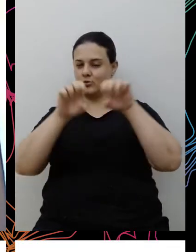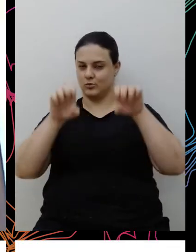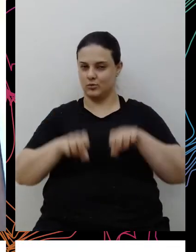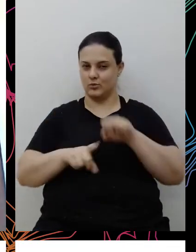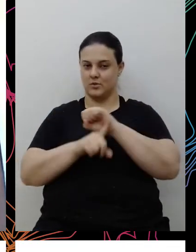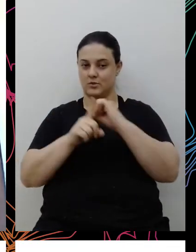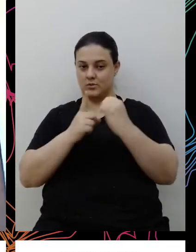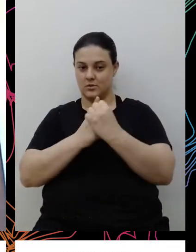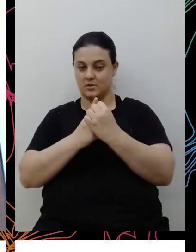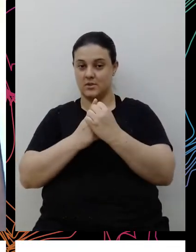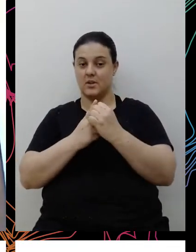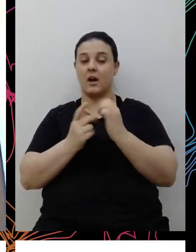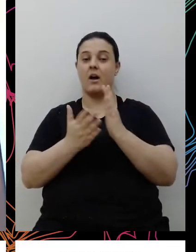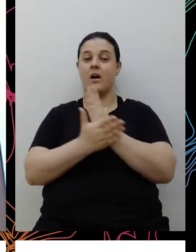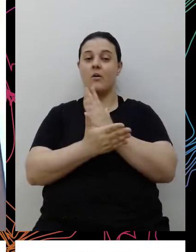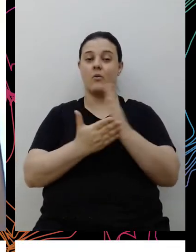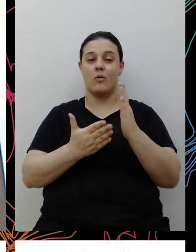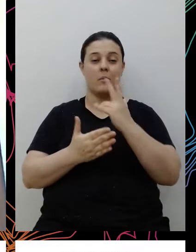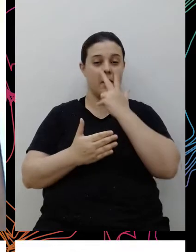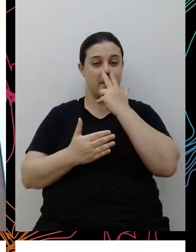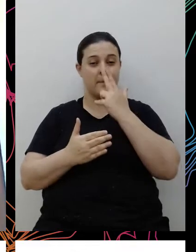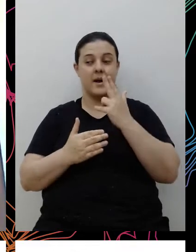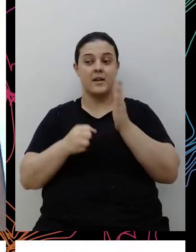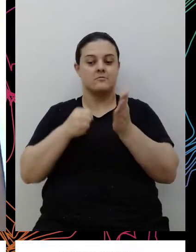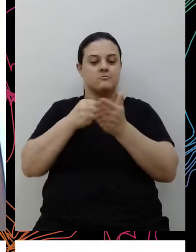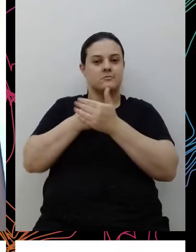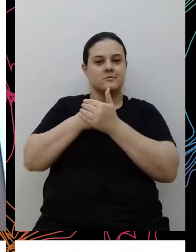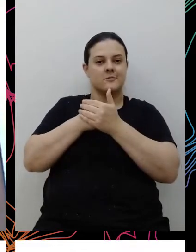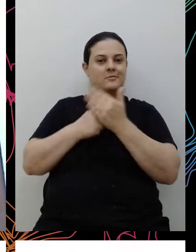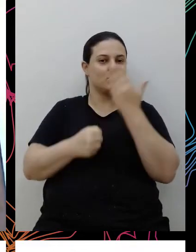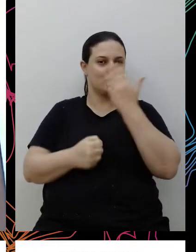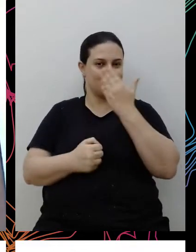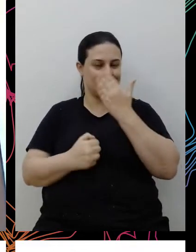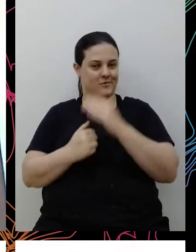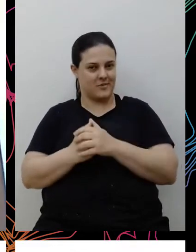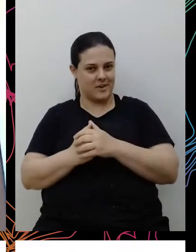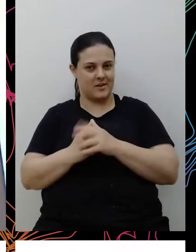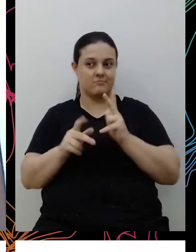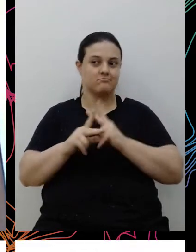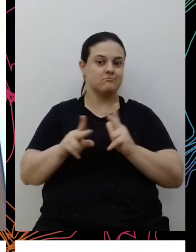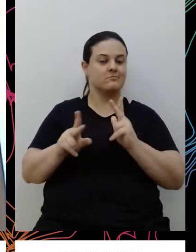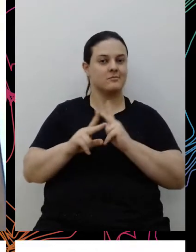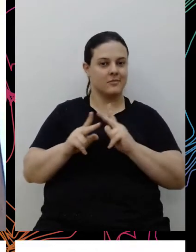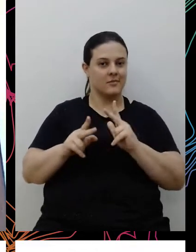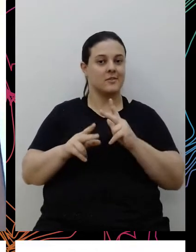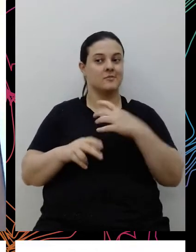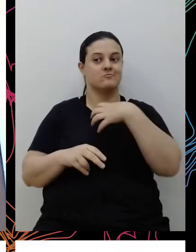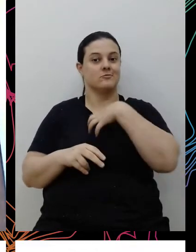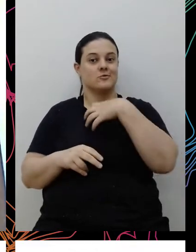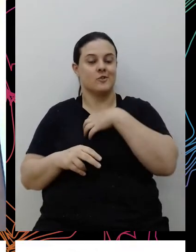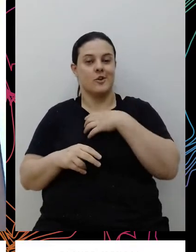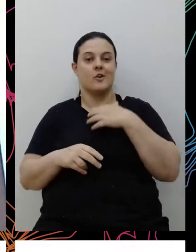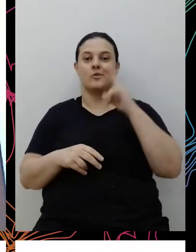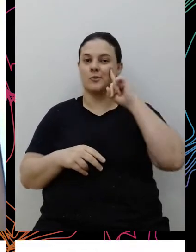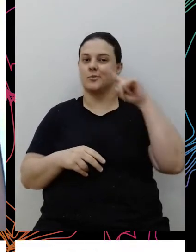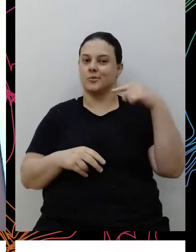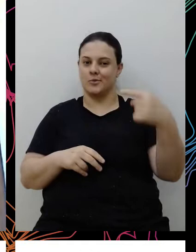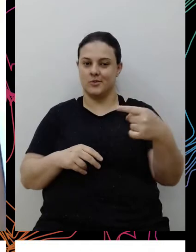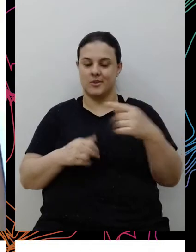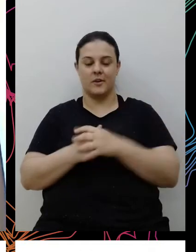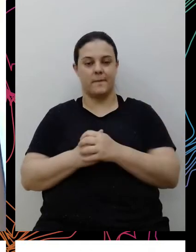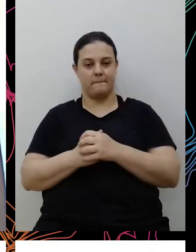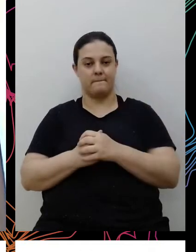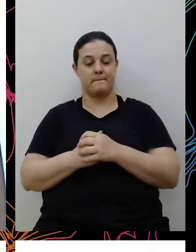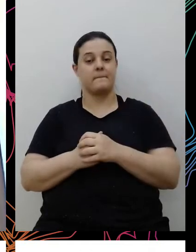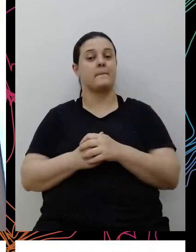algumas práticas racistas acabam sendo veladas, Mascaradas por algumas atitudes do cotidiano. E esse comportamento